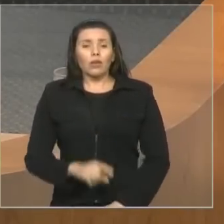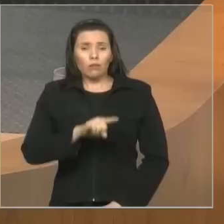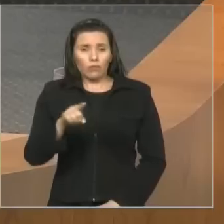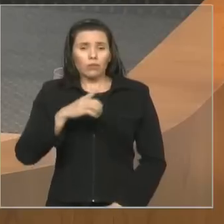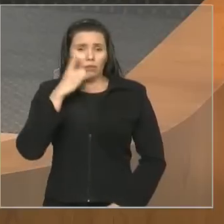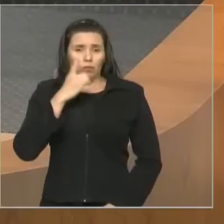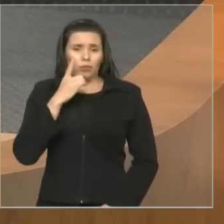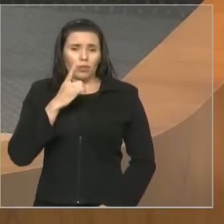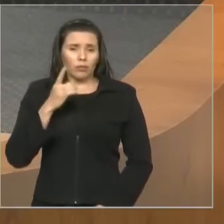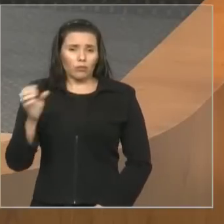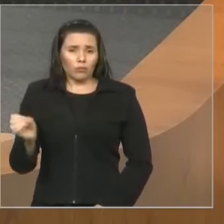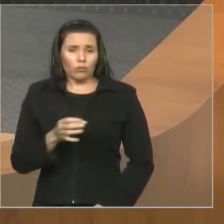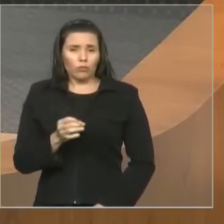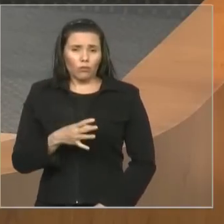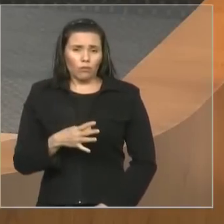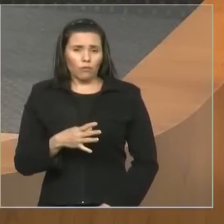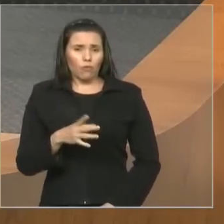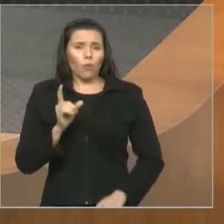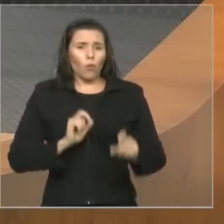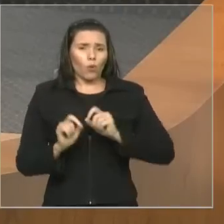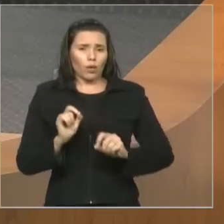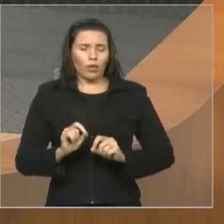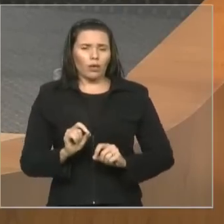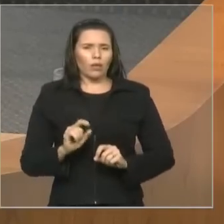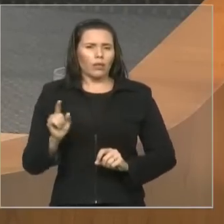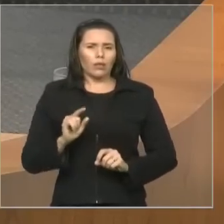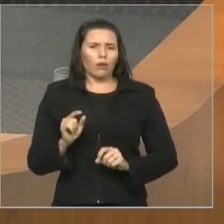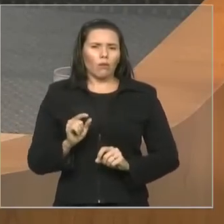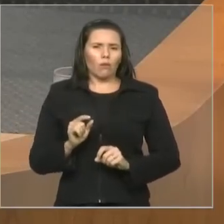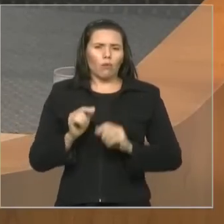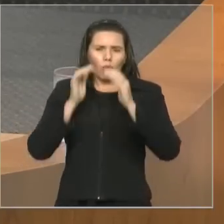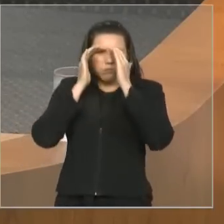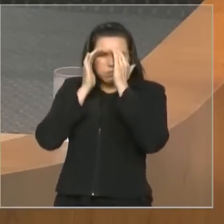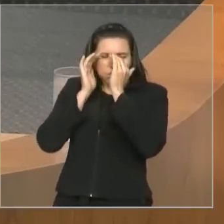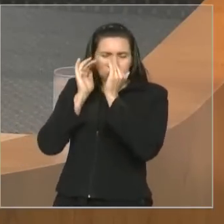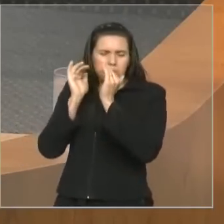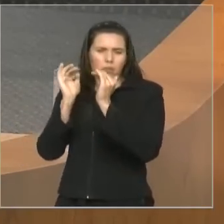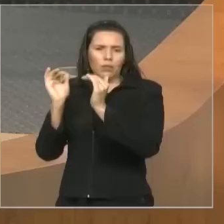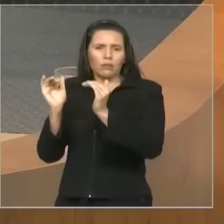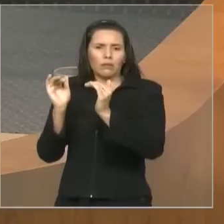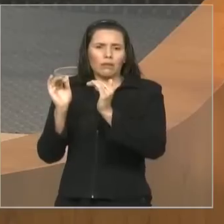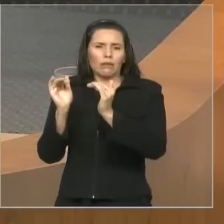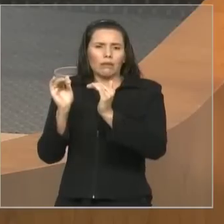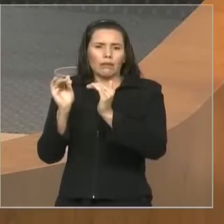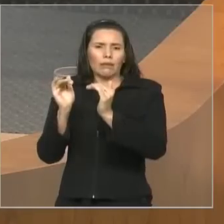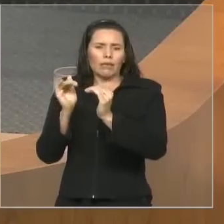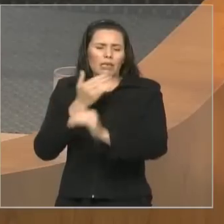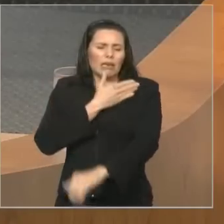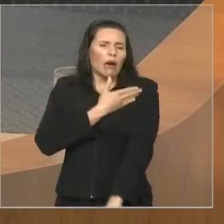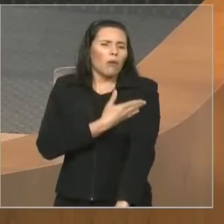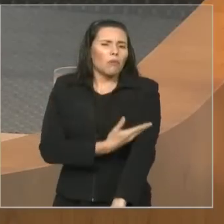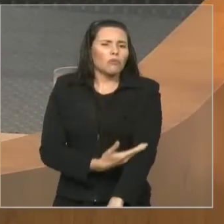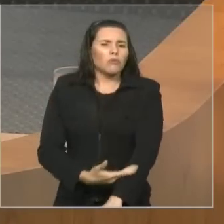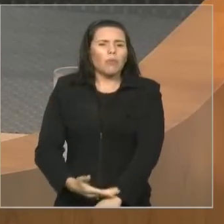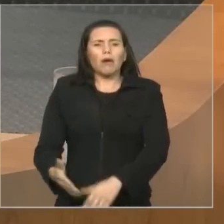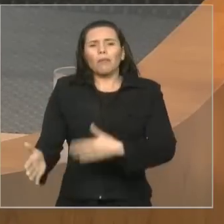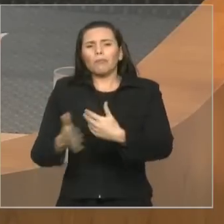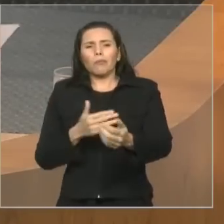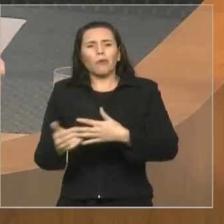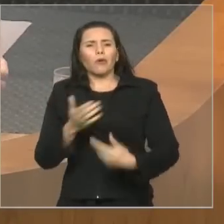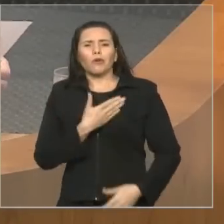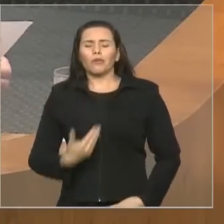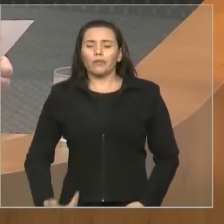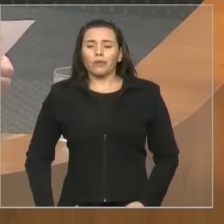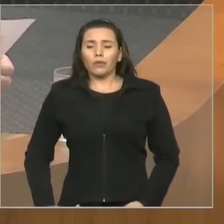nas apostas de uma política nova e não daquela política submissa a todo e qualquer governo. Se nós